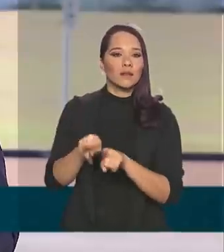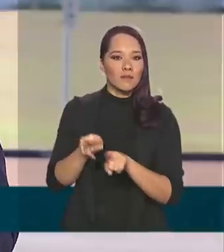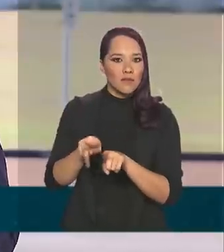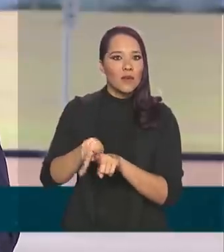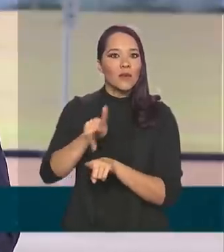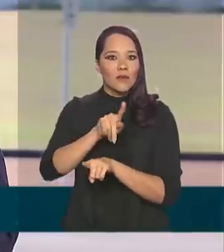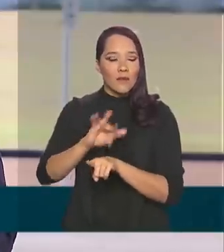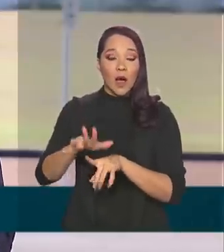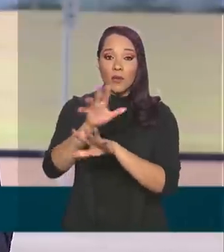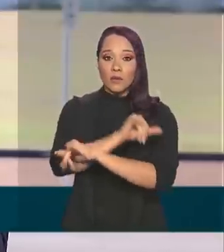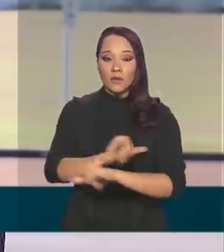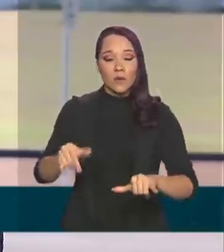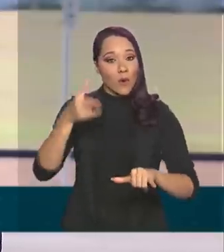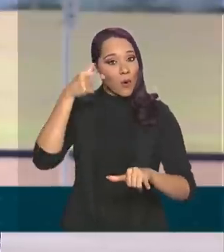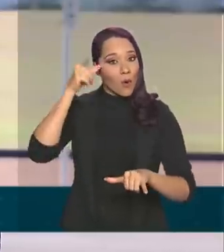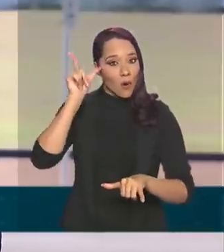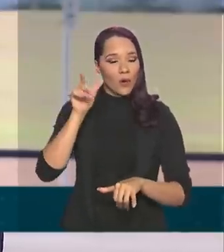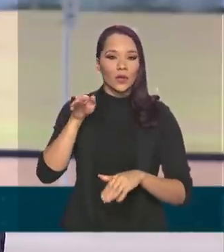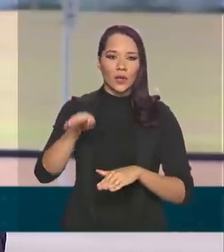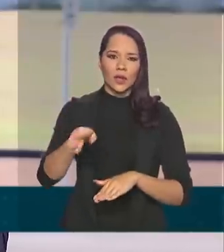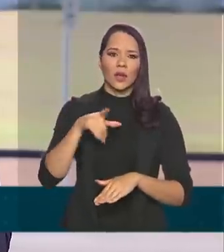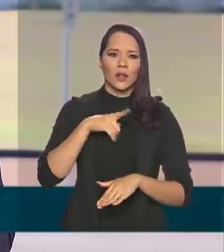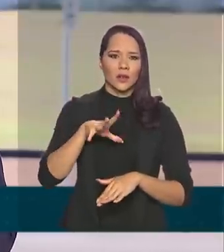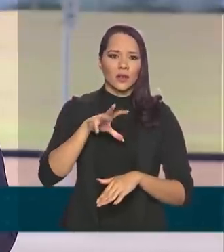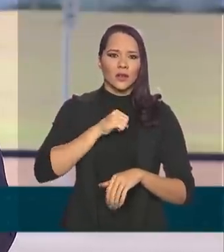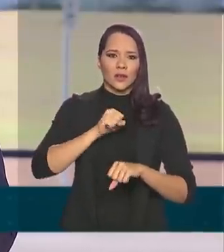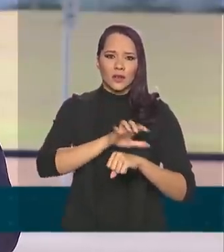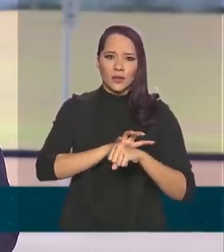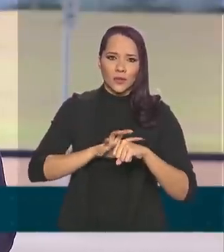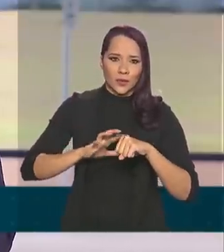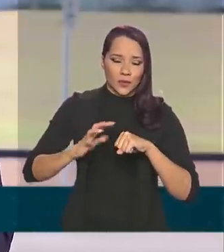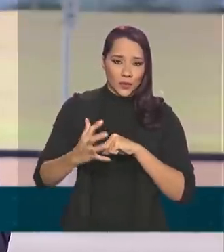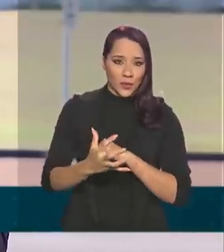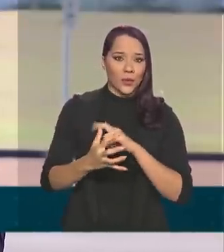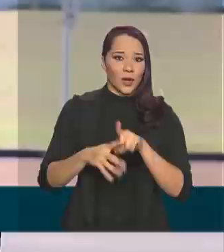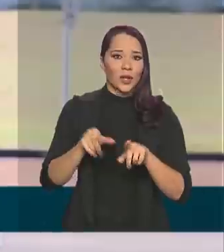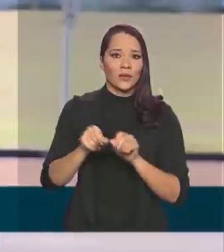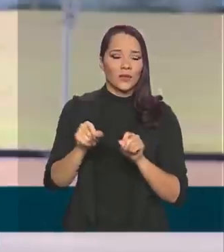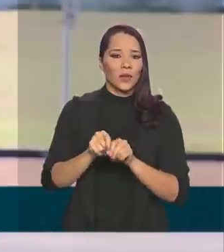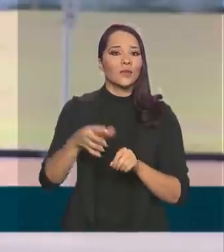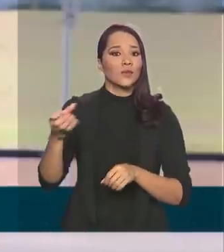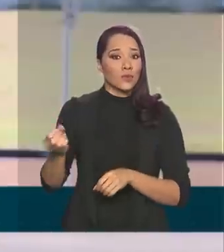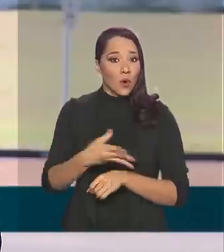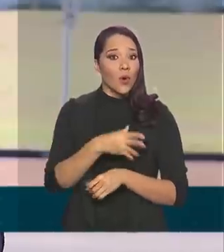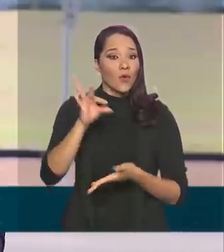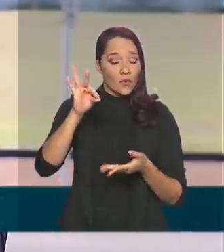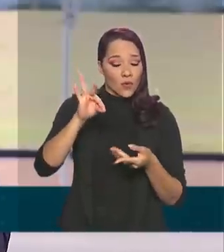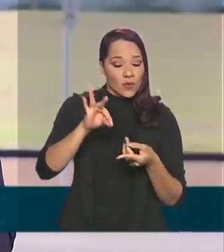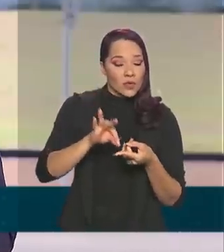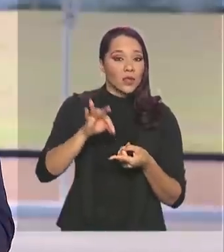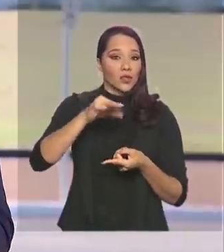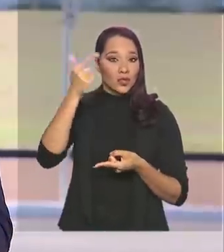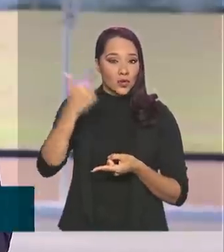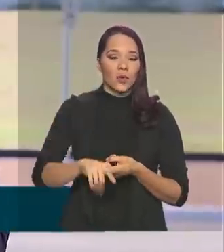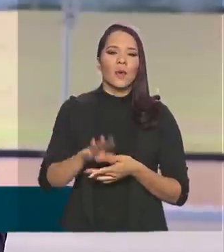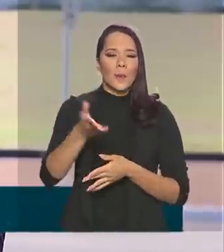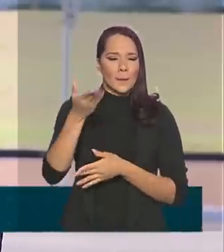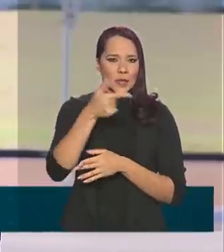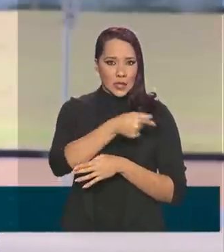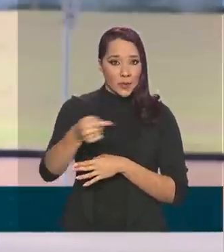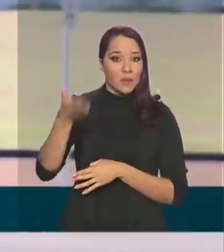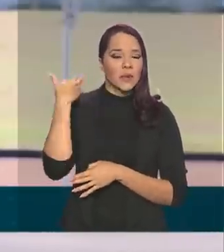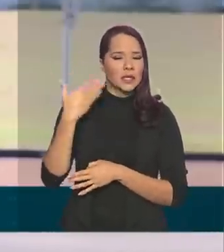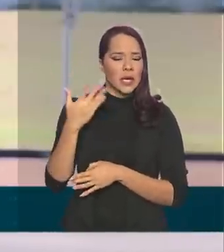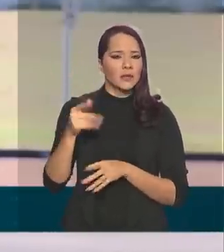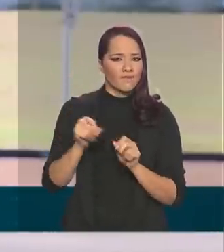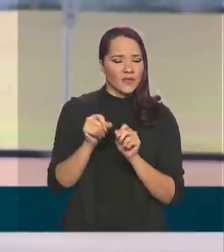ele anunciou ontem que está com a Covid-19, ele fez um novo teste, ele já havia sido testado aí na